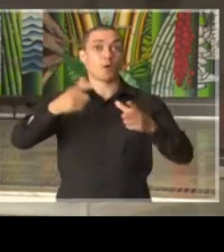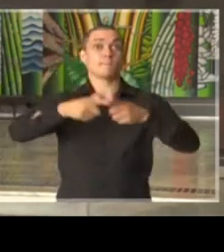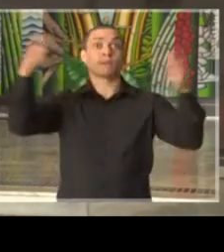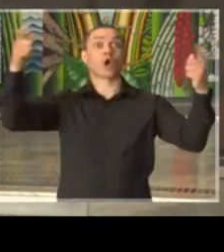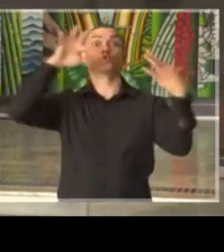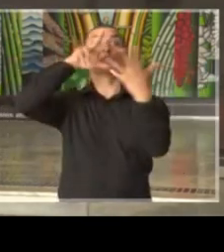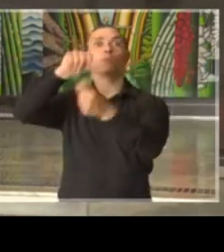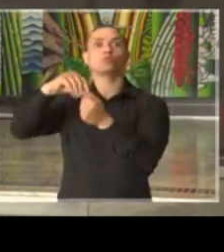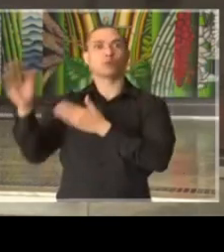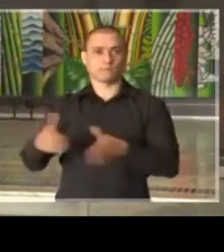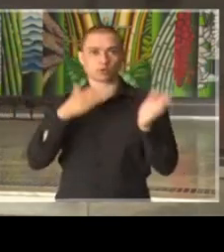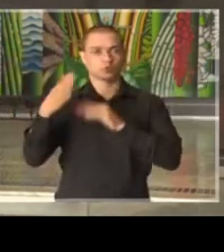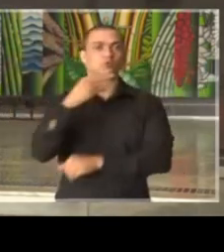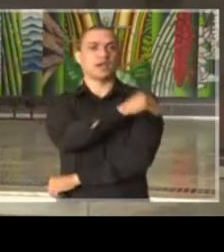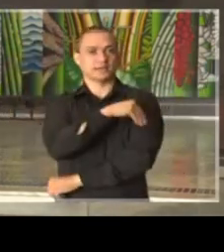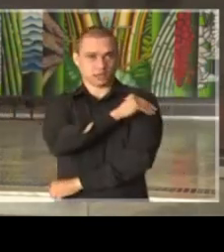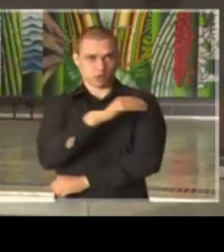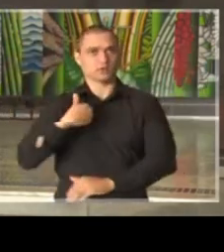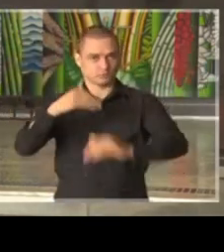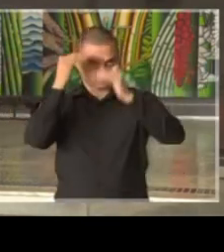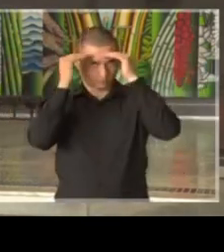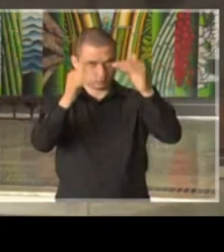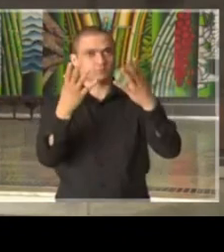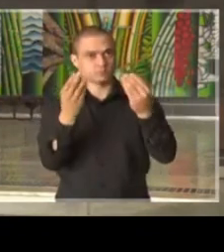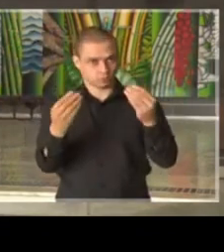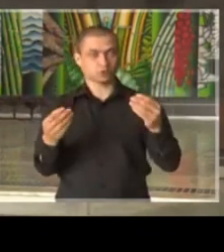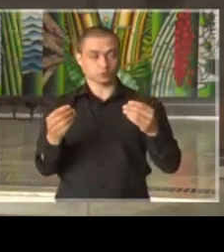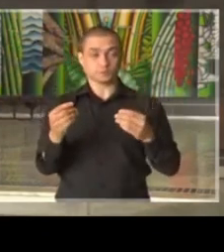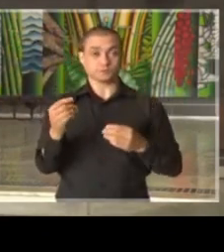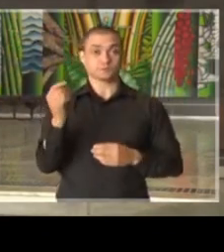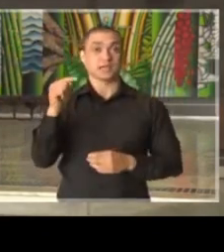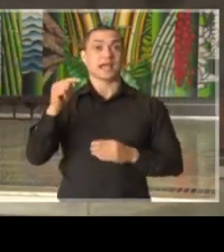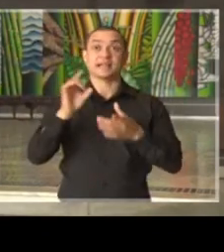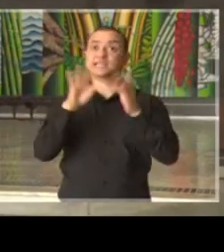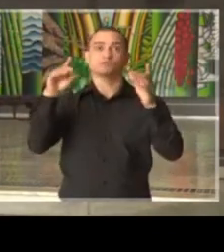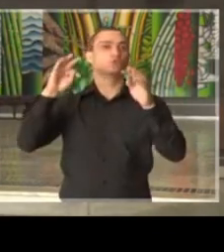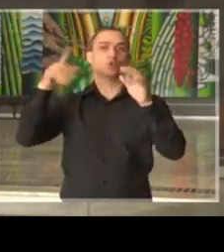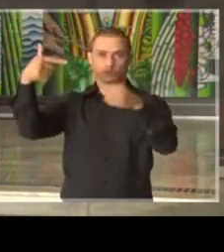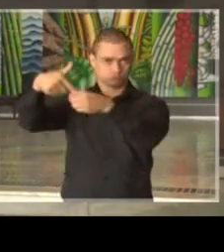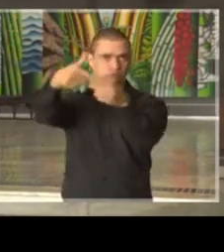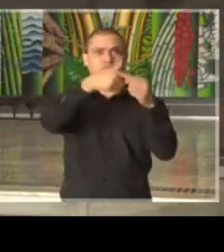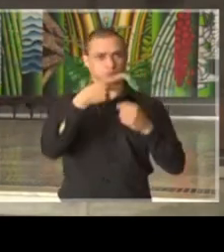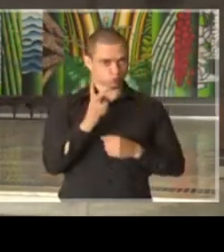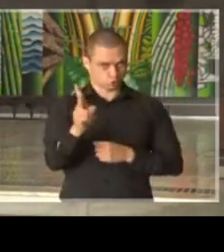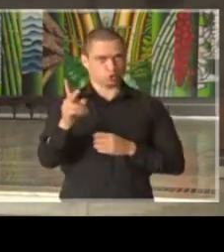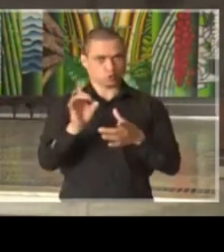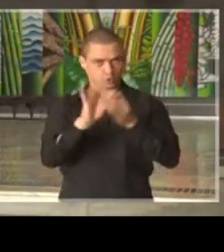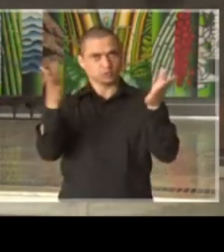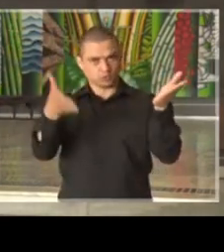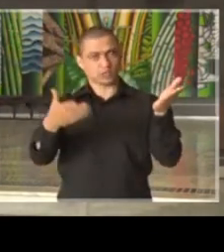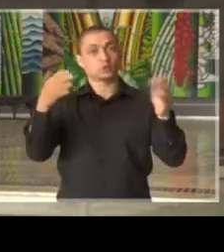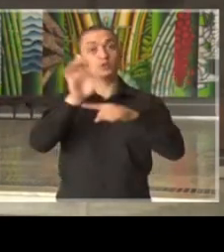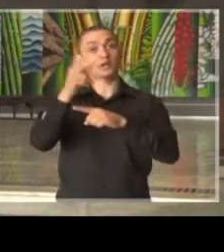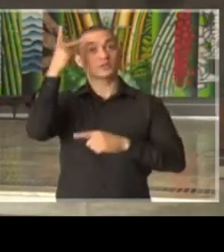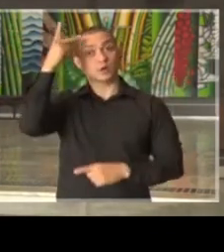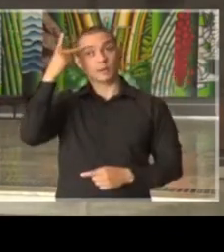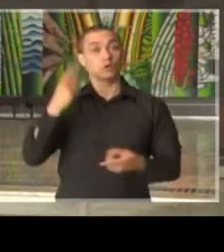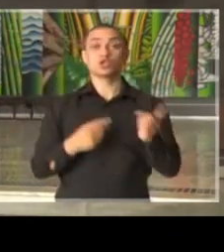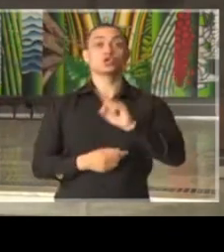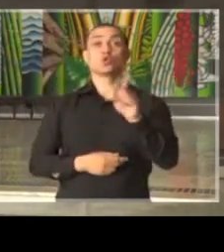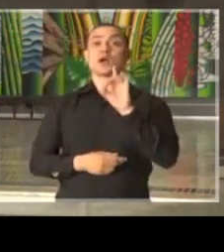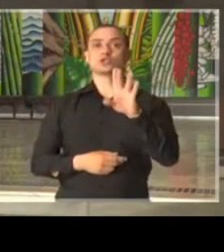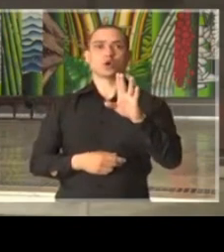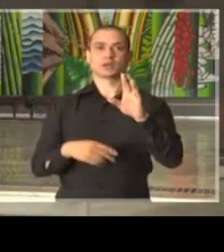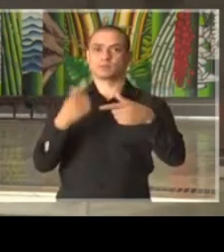mundial de etanol e, obviamente, o etanol está disponível em todos os postos de combustíveis do Estado de São Paulo, que não estão